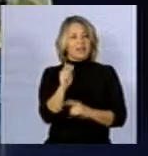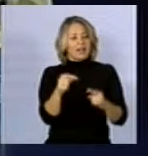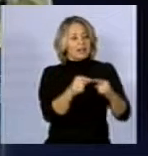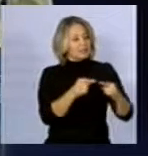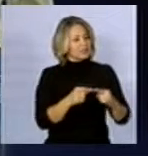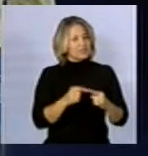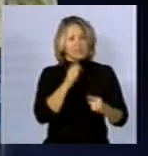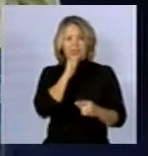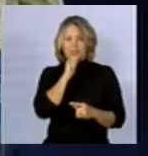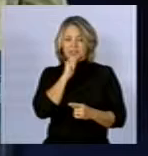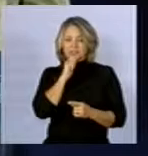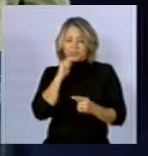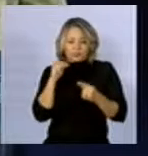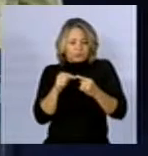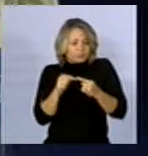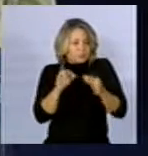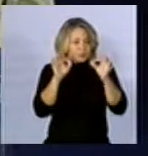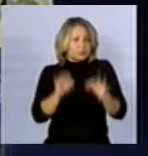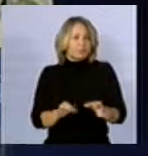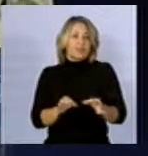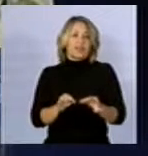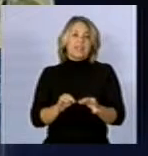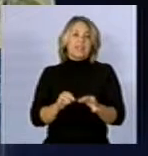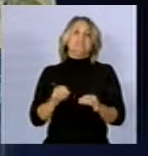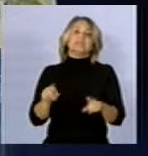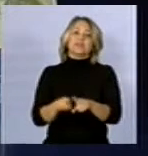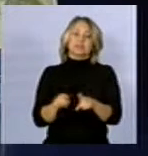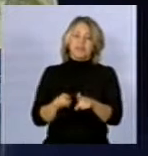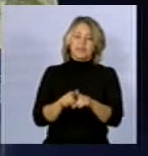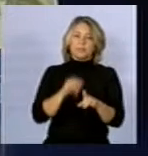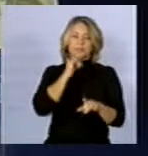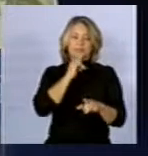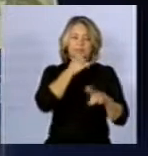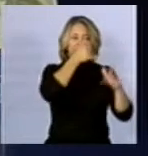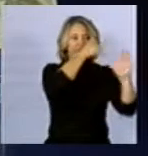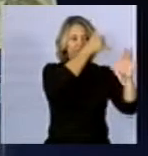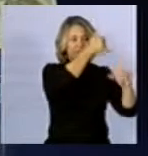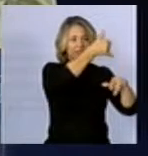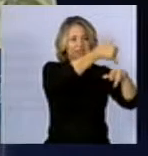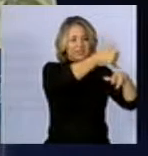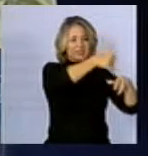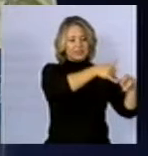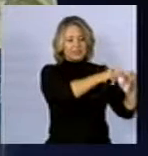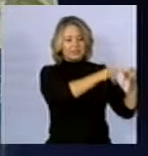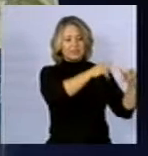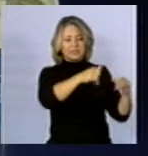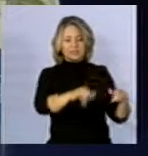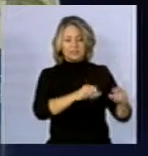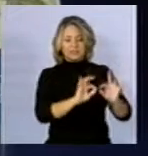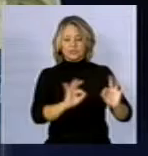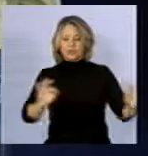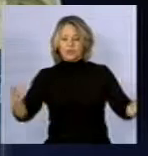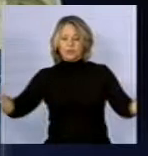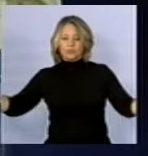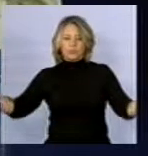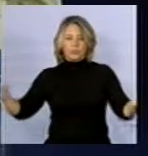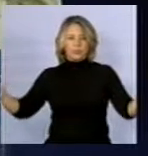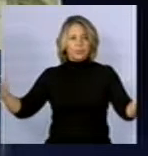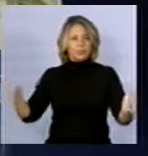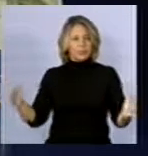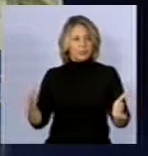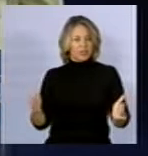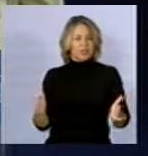estabelecida. Quando ele considerou a proximidade das linhas de energia, as medidas assustadas foram. Vocês percebem as